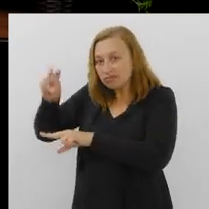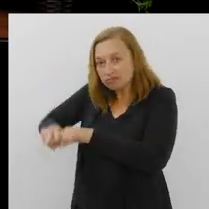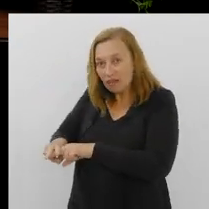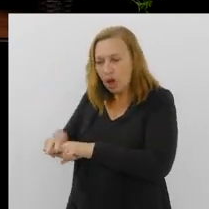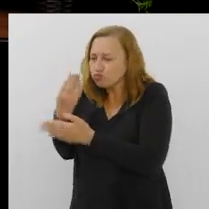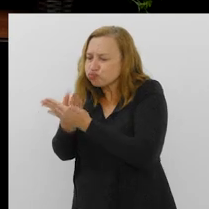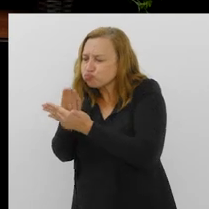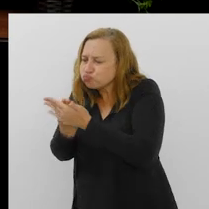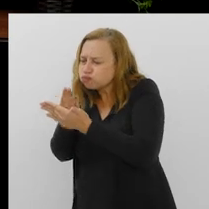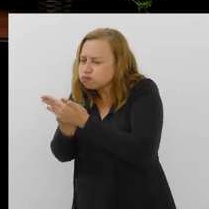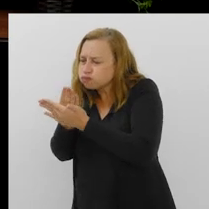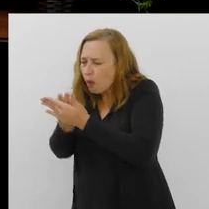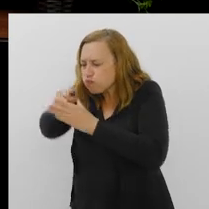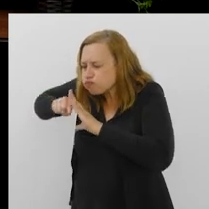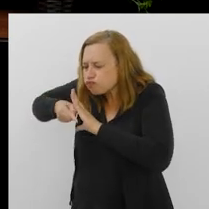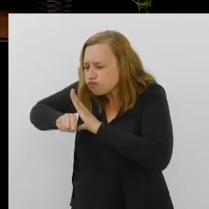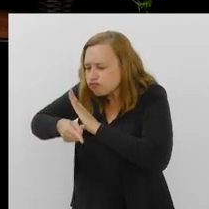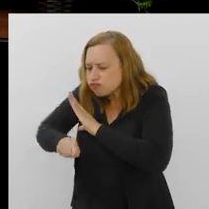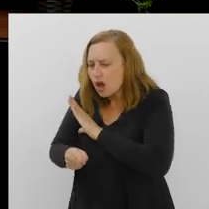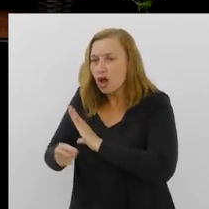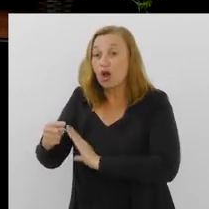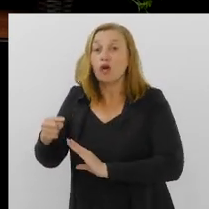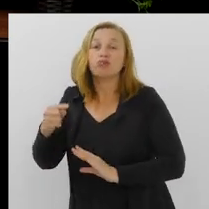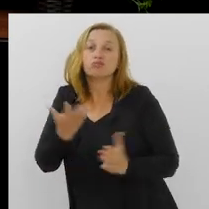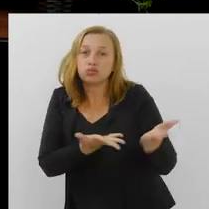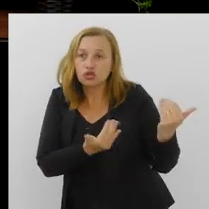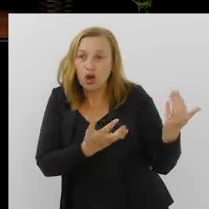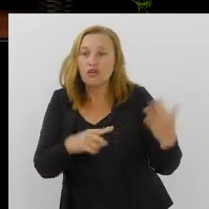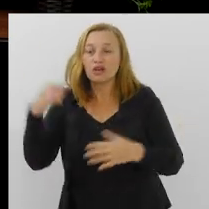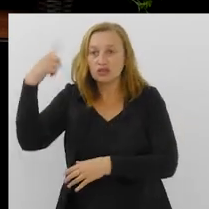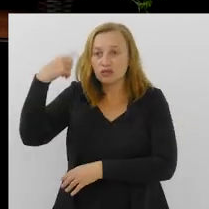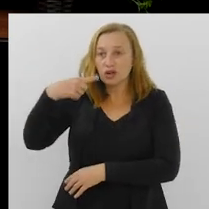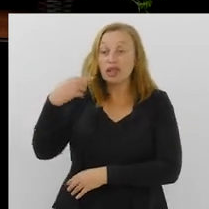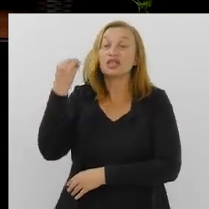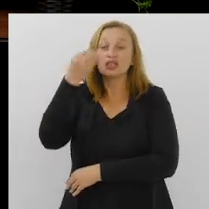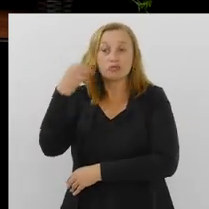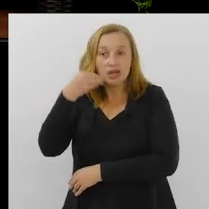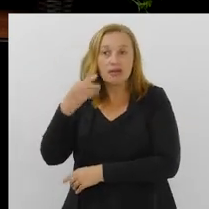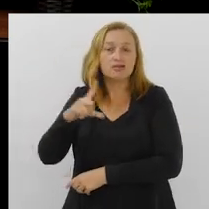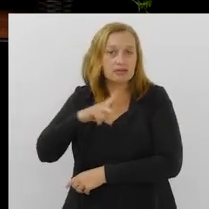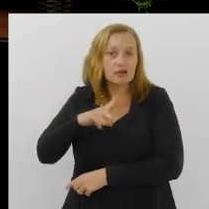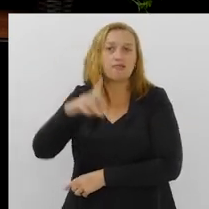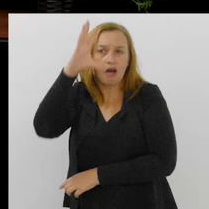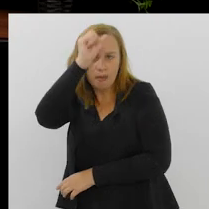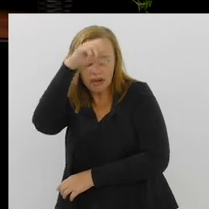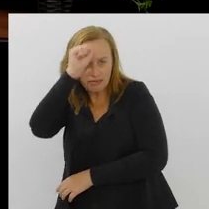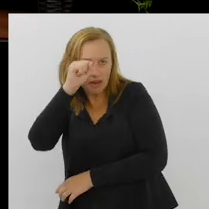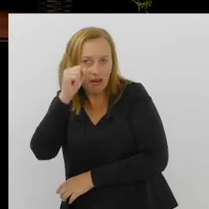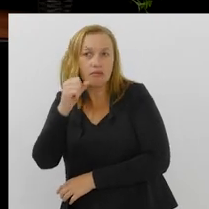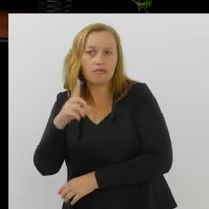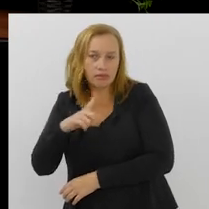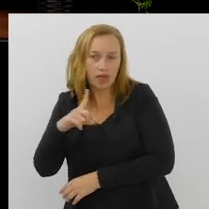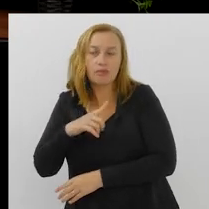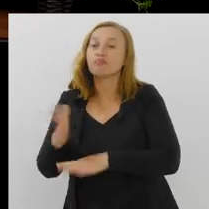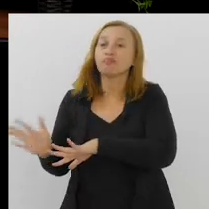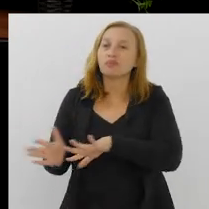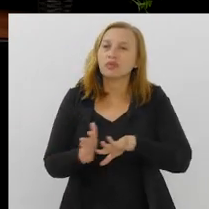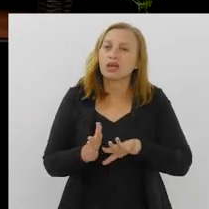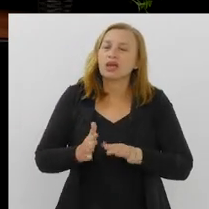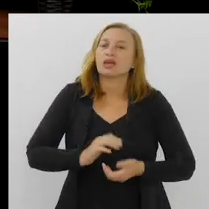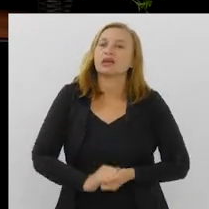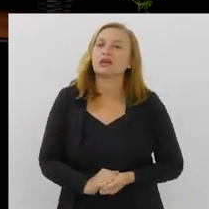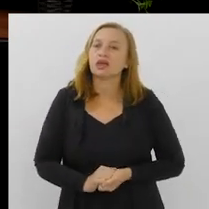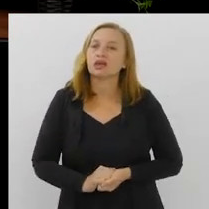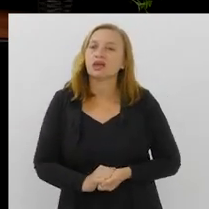trazer essa capacitação para esse jovem advogado qualificado, para que ele consiga um lugar ao sol e que esses